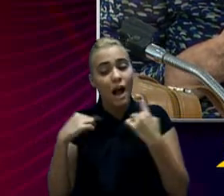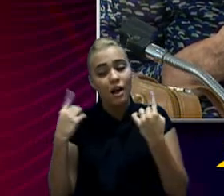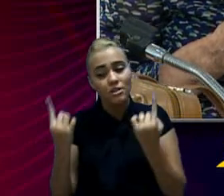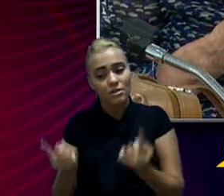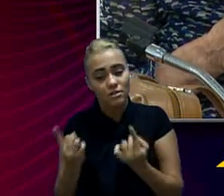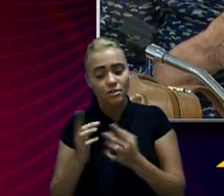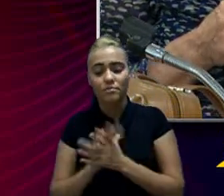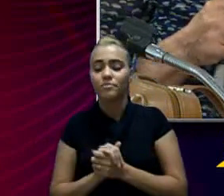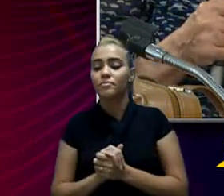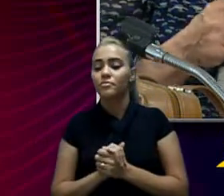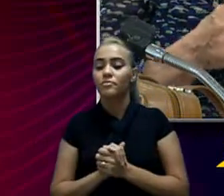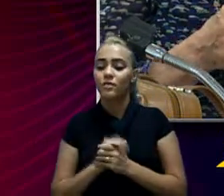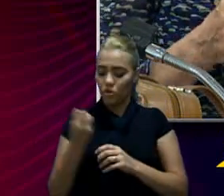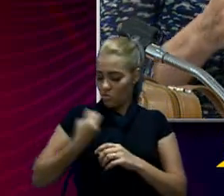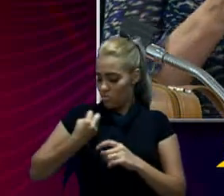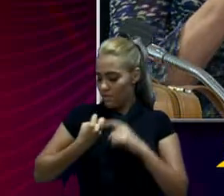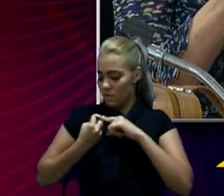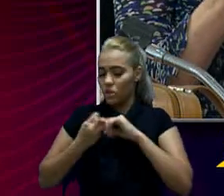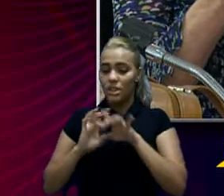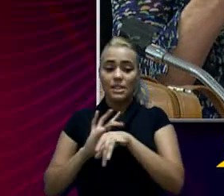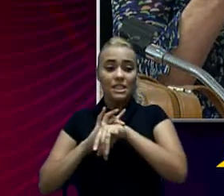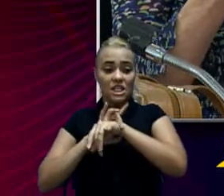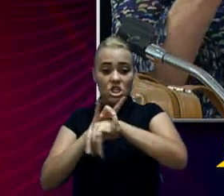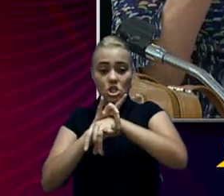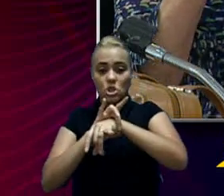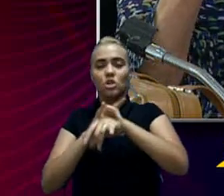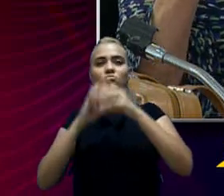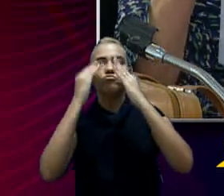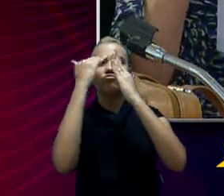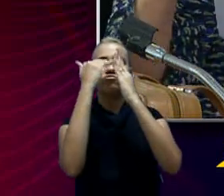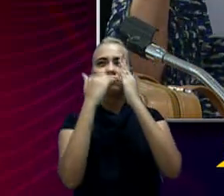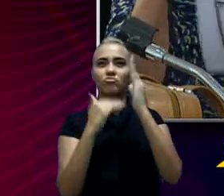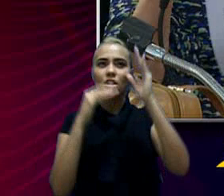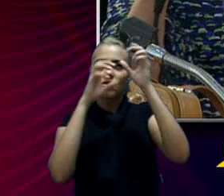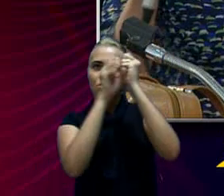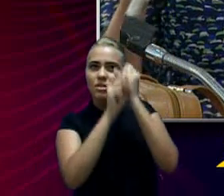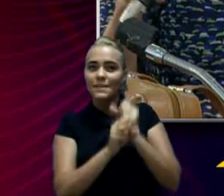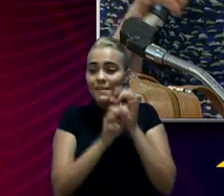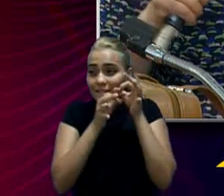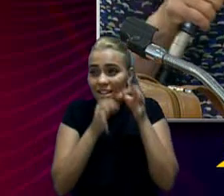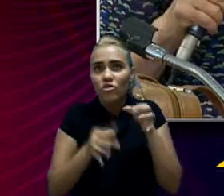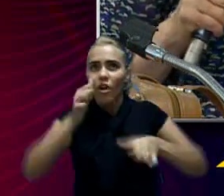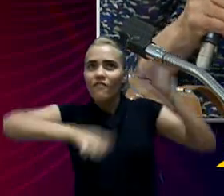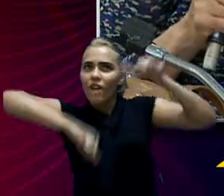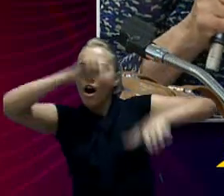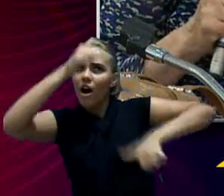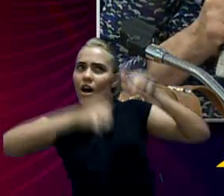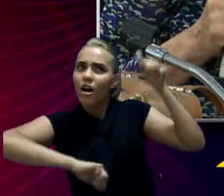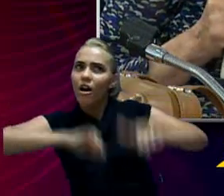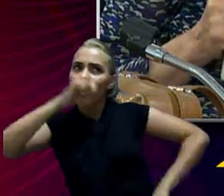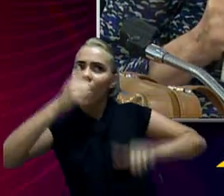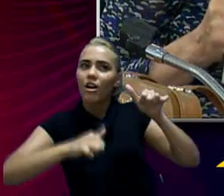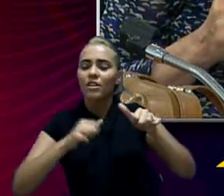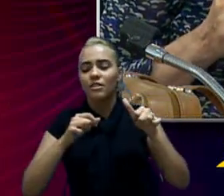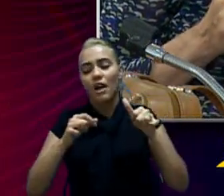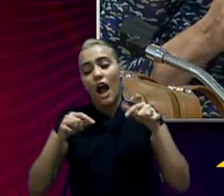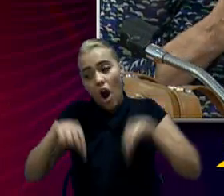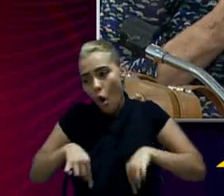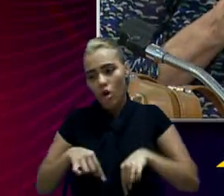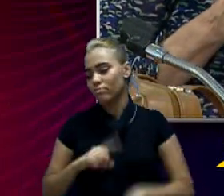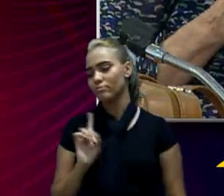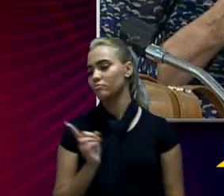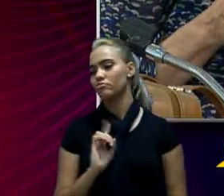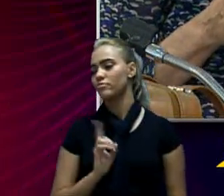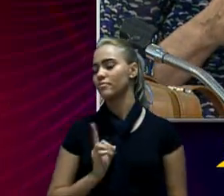um número mais seguro, uma situação mais tranquila para se avaliar as projeções, não seria agora no